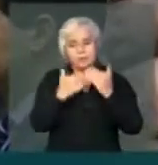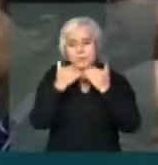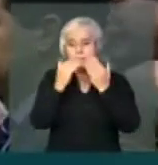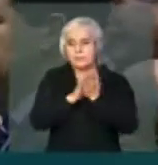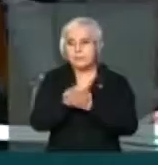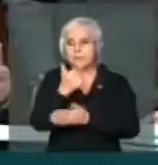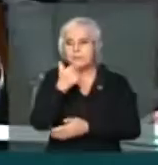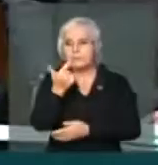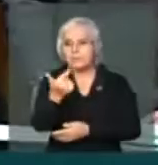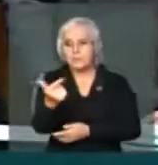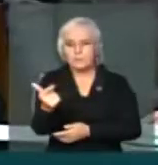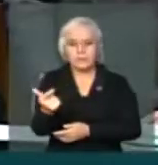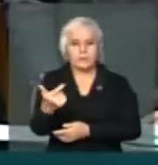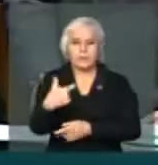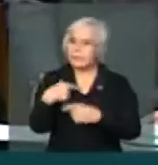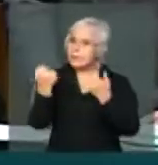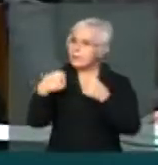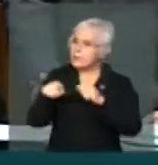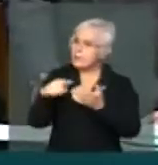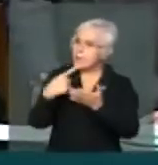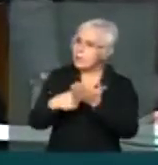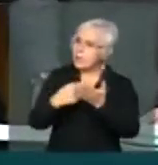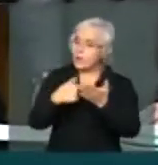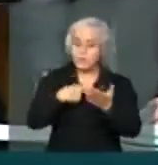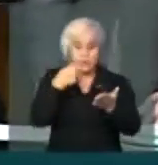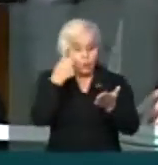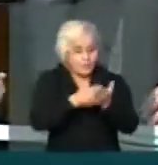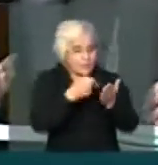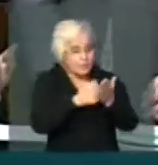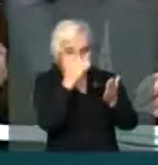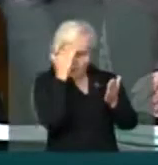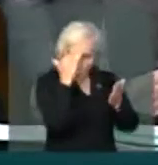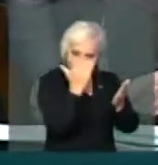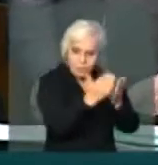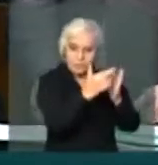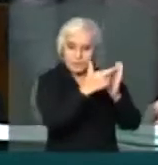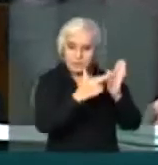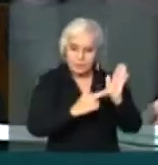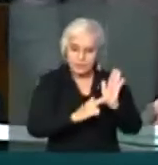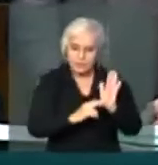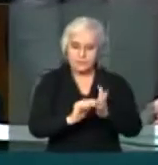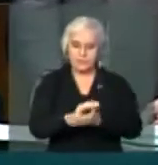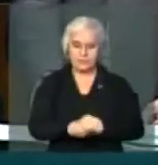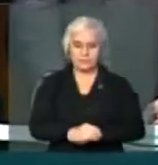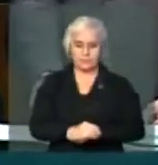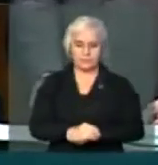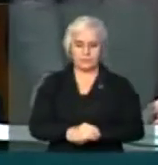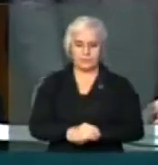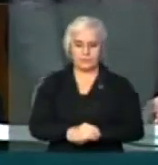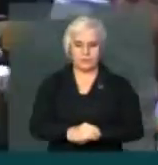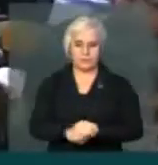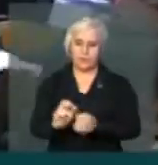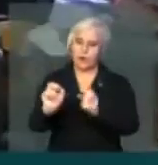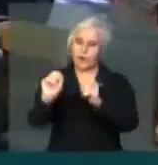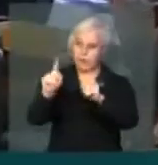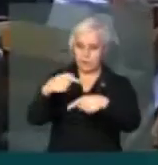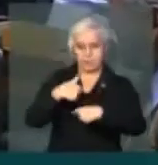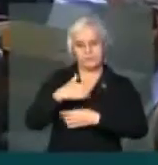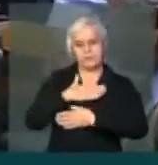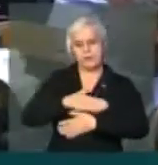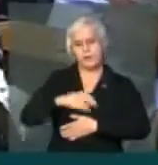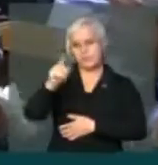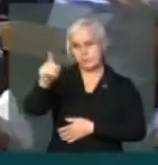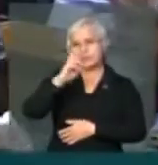preciso me comprometer sobre isso, eu sou obrigado a fazê-lo, a cumprir o regimento. Então, eu fico... me dou por satisfeito com a